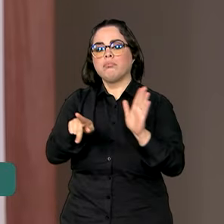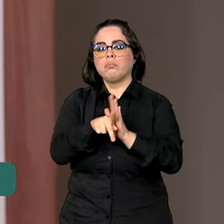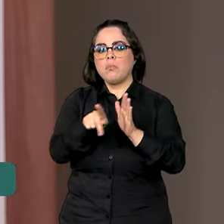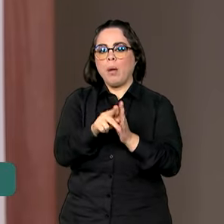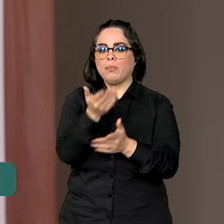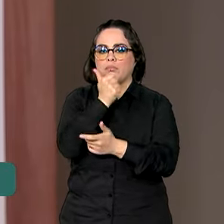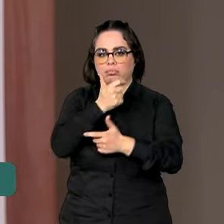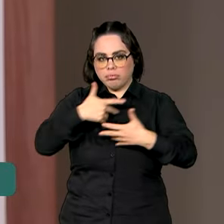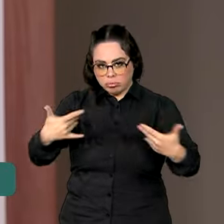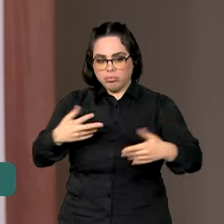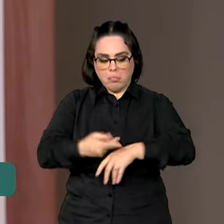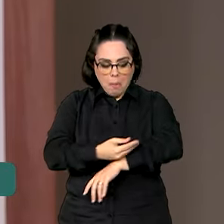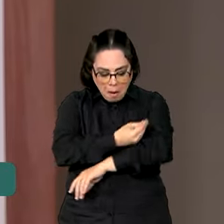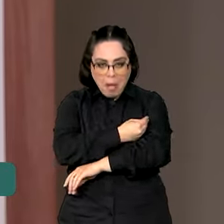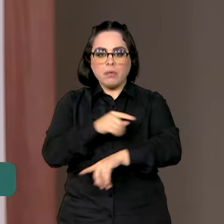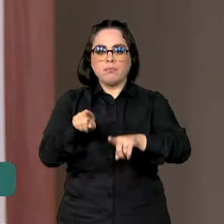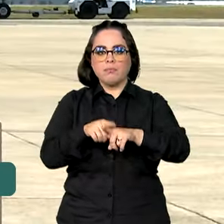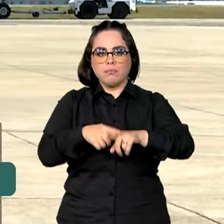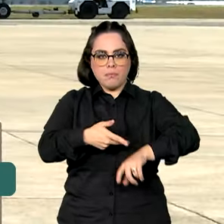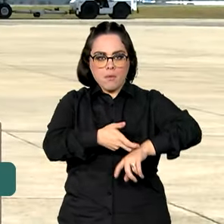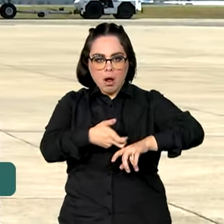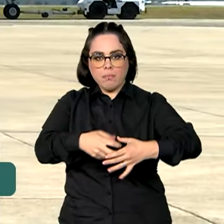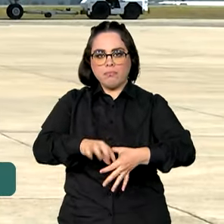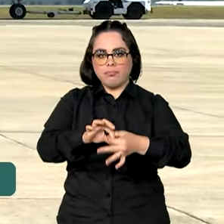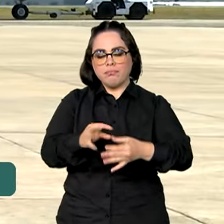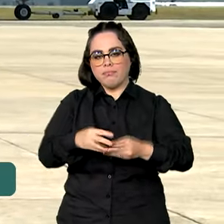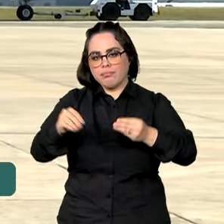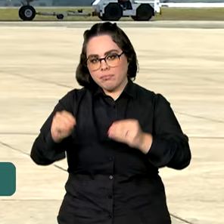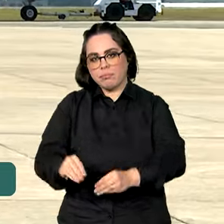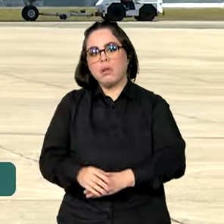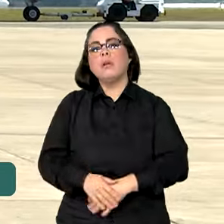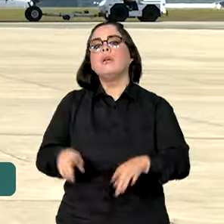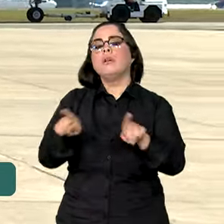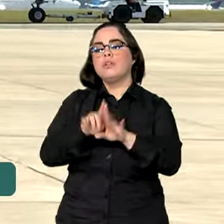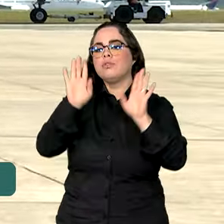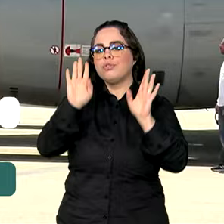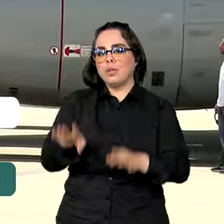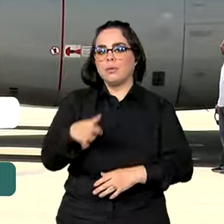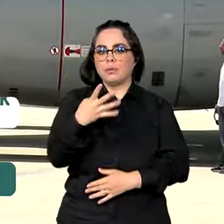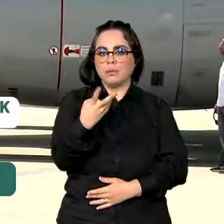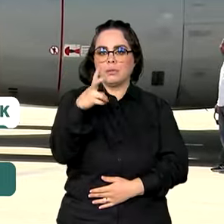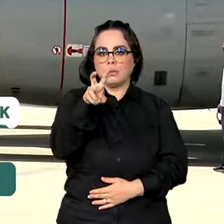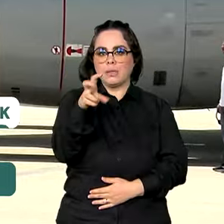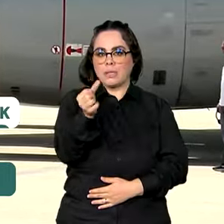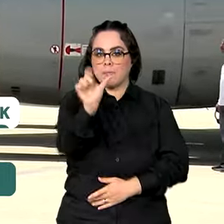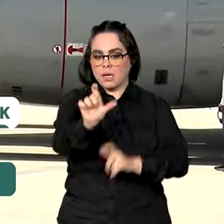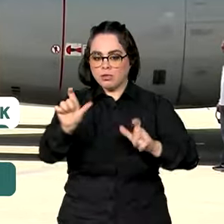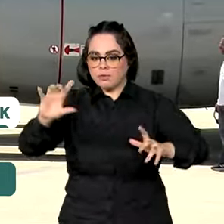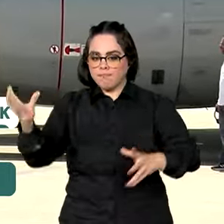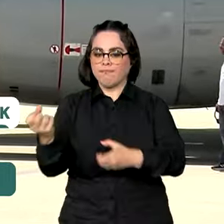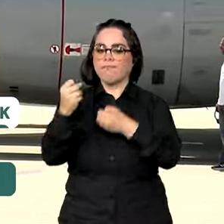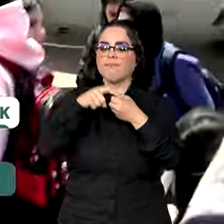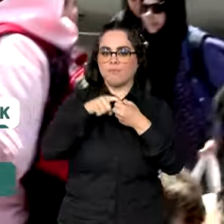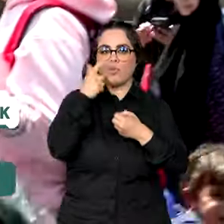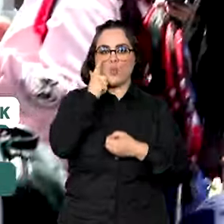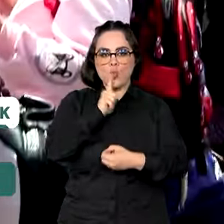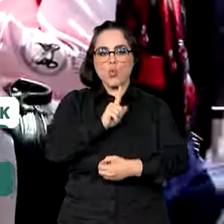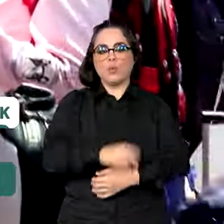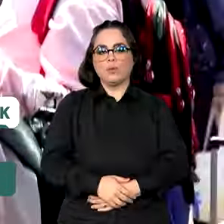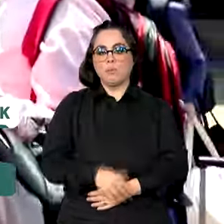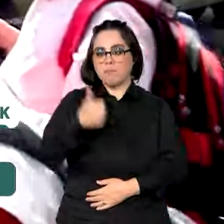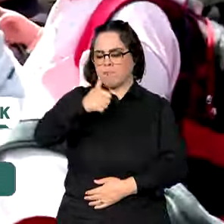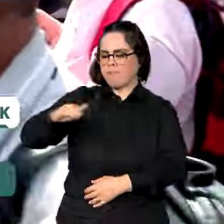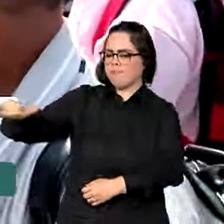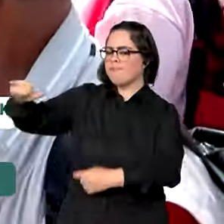reidratação e seringas descartáveis. Até agora, 456 pessoas foram repatriadas. O primeiro